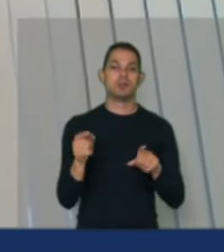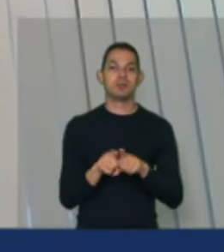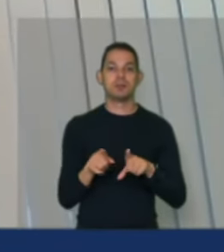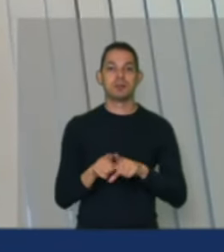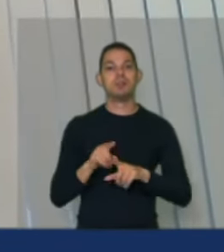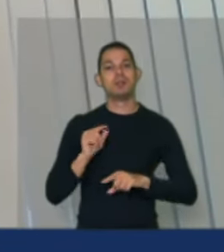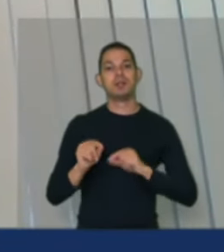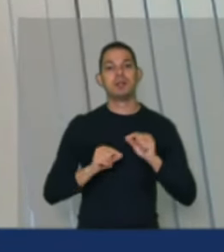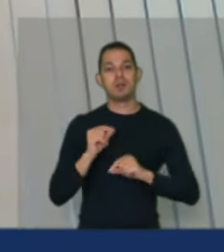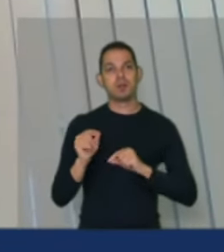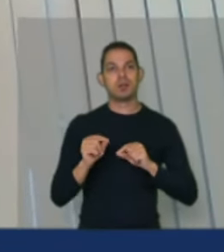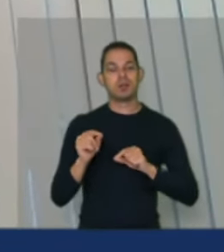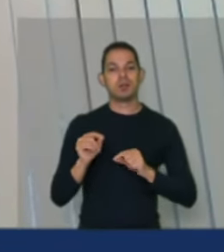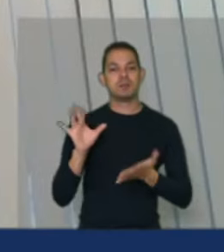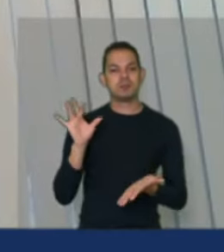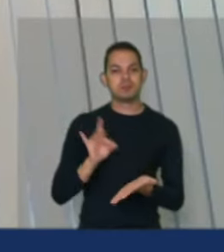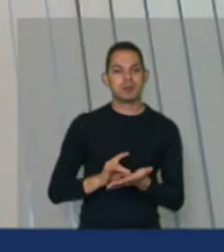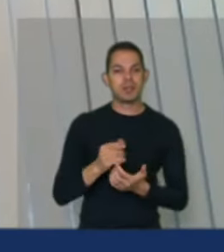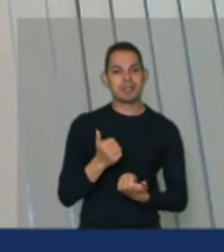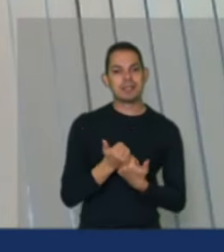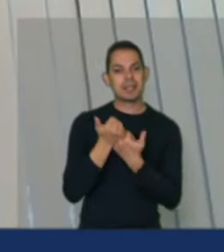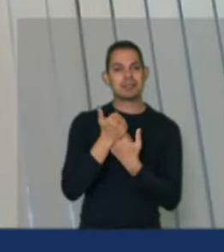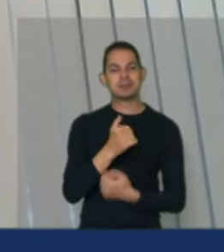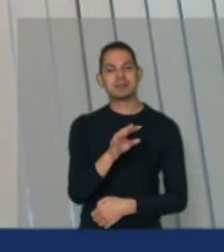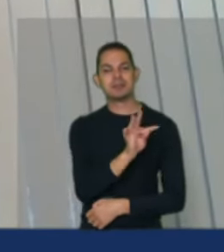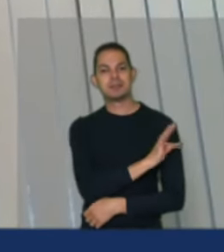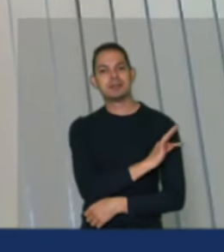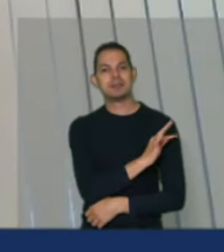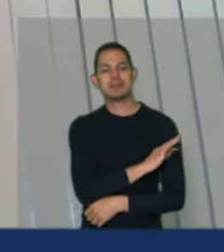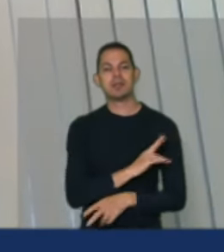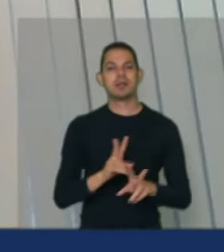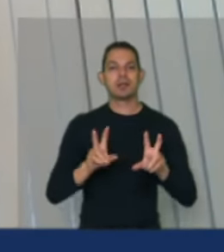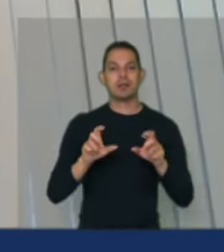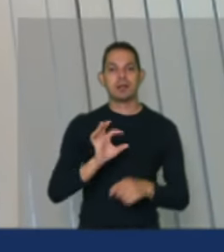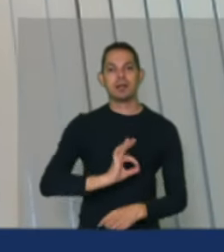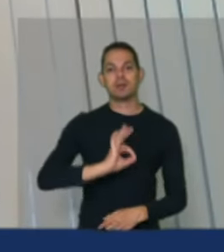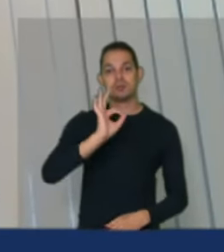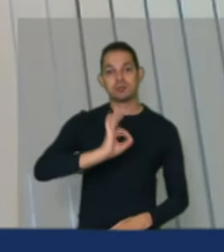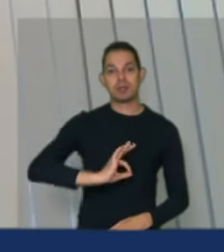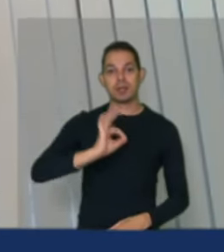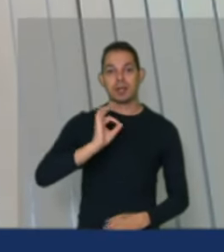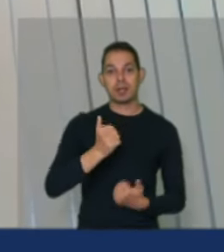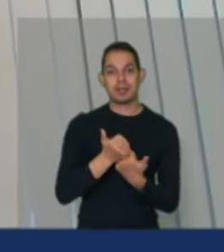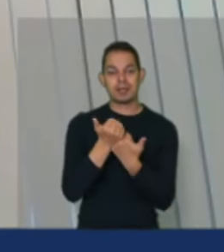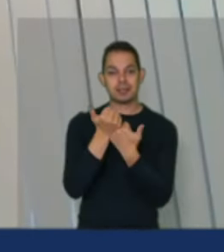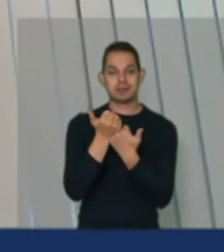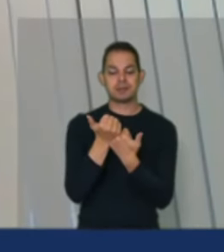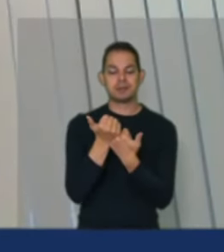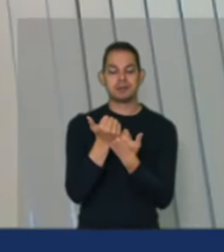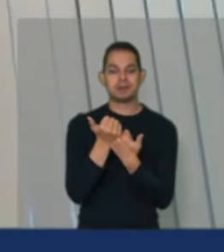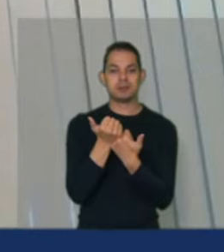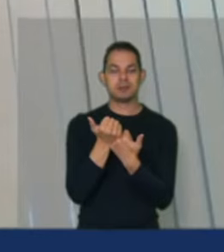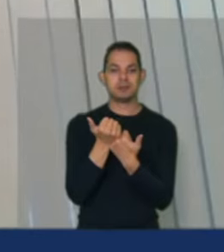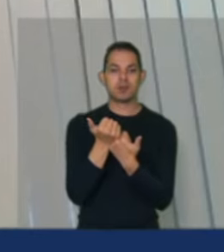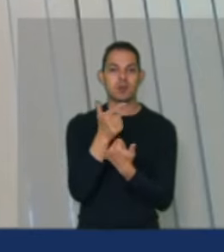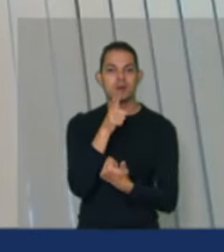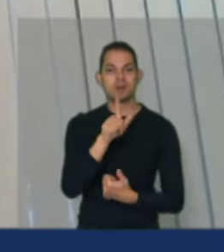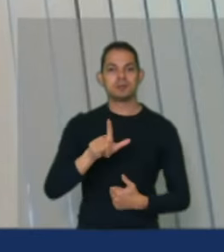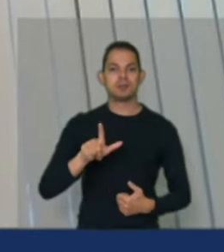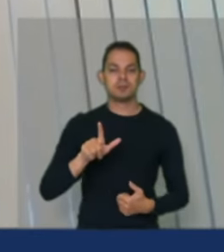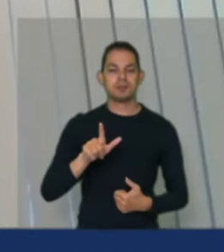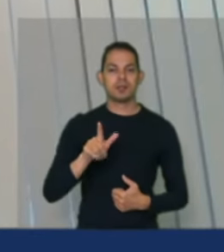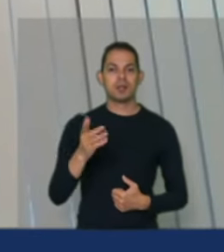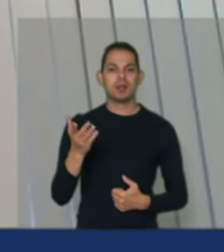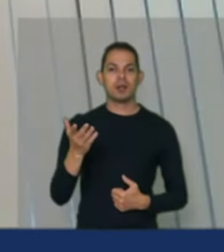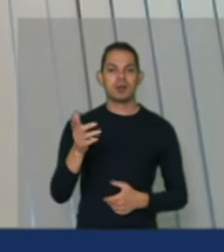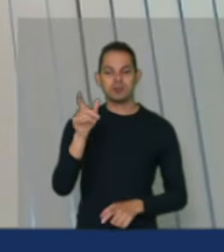um pouco dessa relevância da assistência técnica em relação ao percentual que a assistência atinge quando o produtor